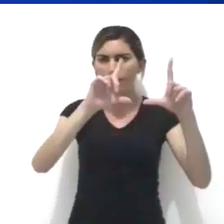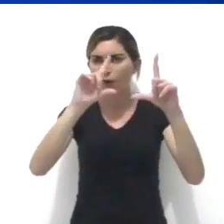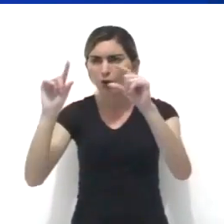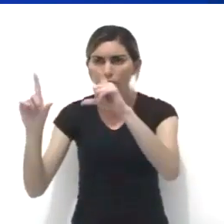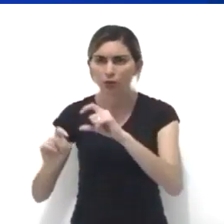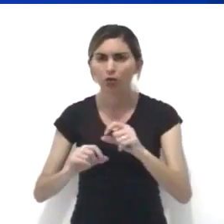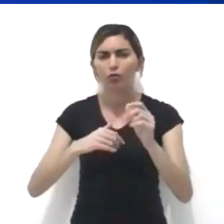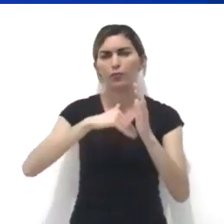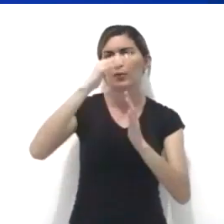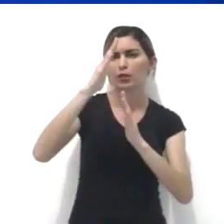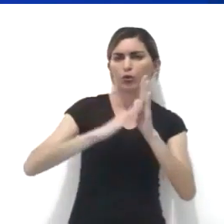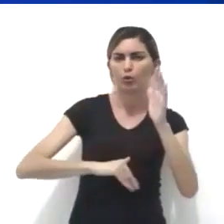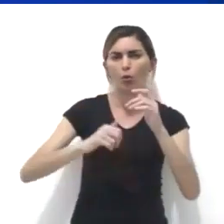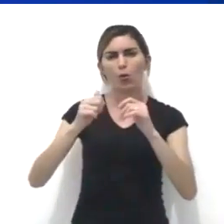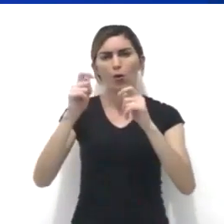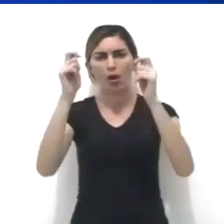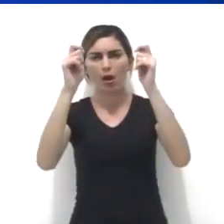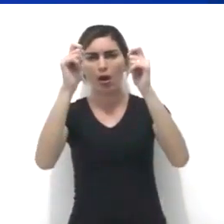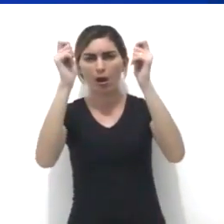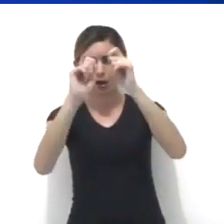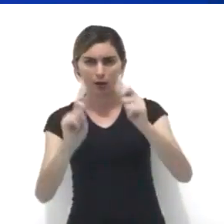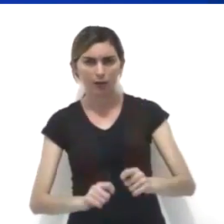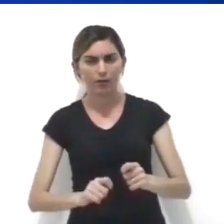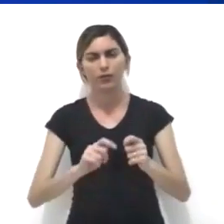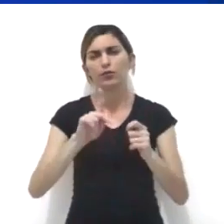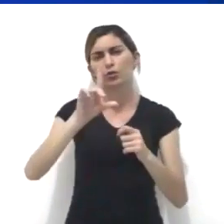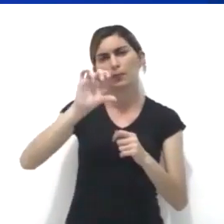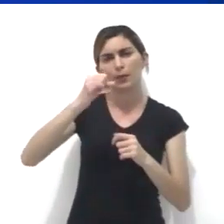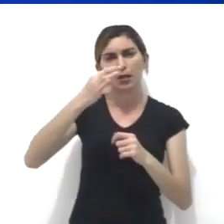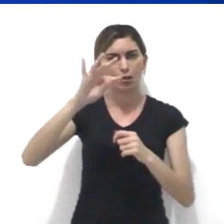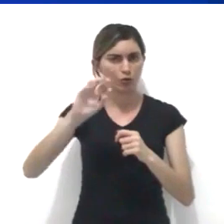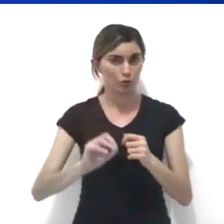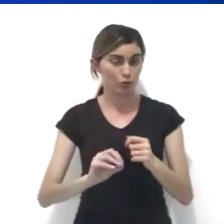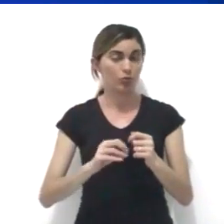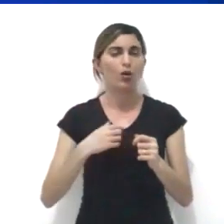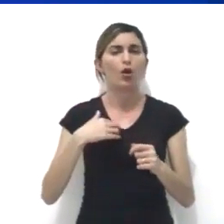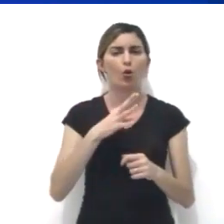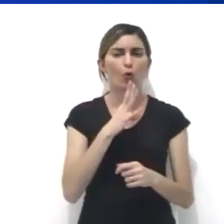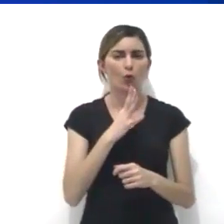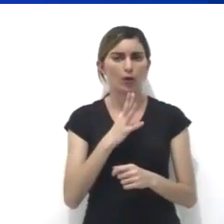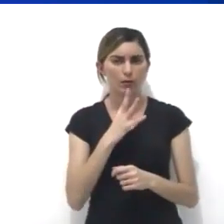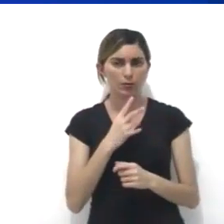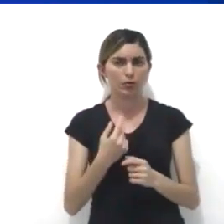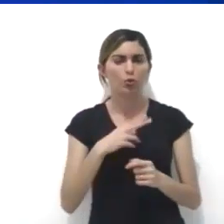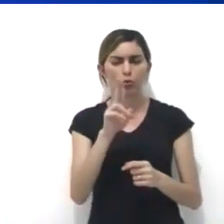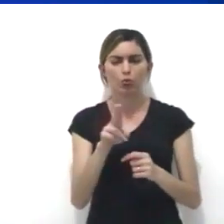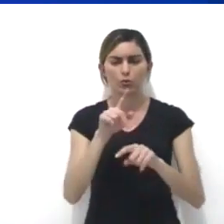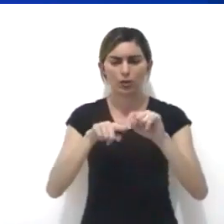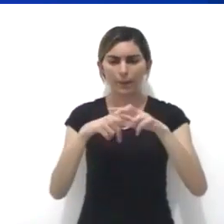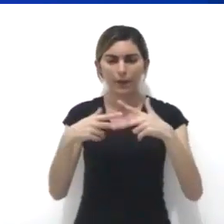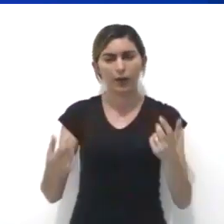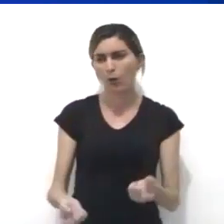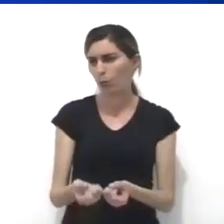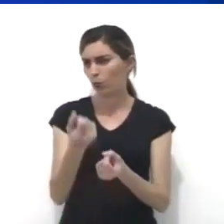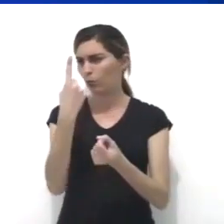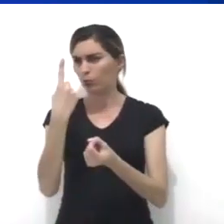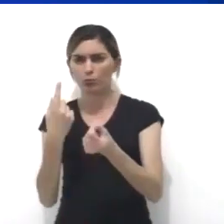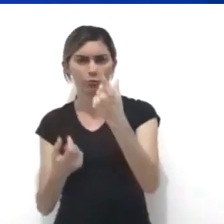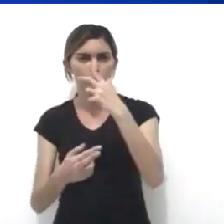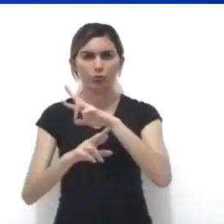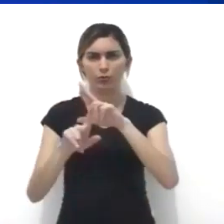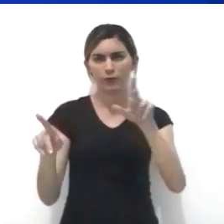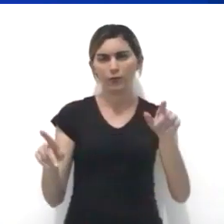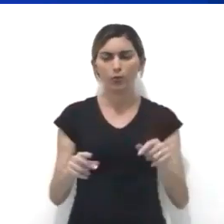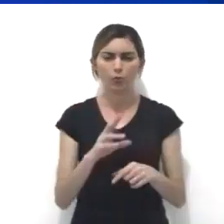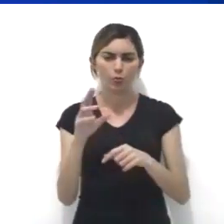e pintor. Faz parte da cena contemporânea da arte nacional. É conhecido por usar materiais inusitados em suas